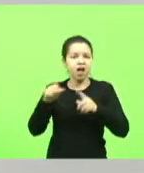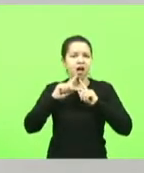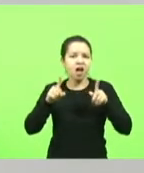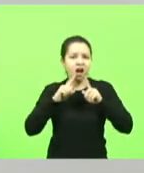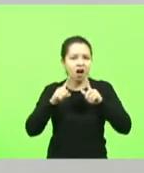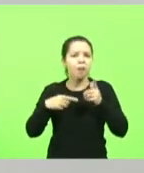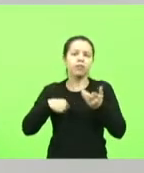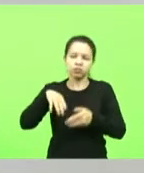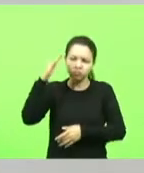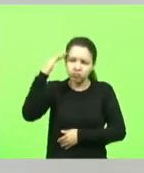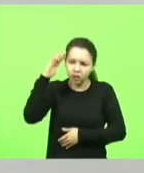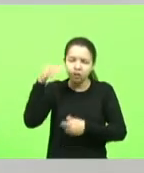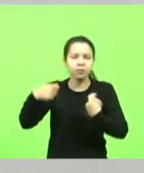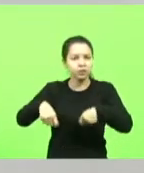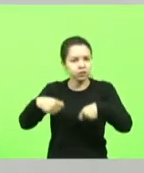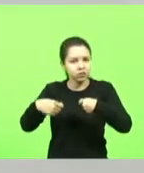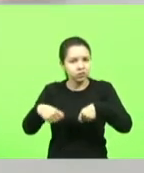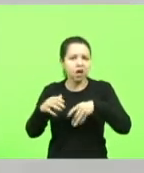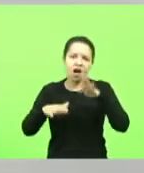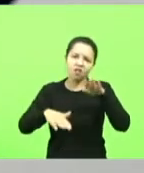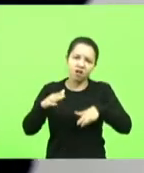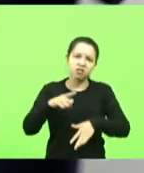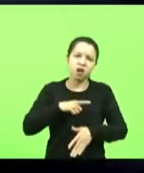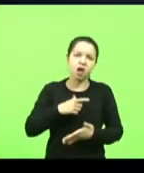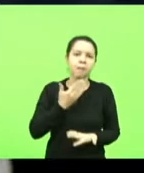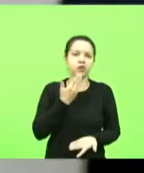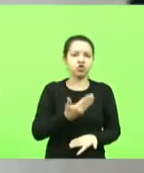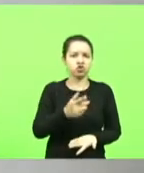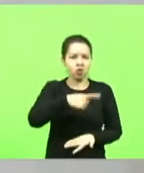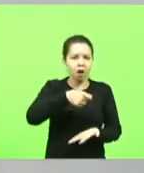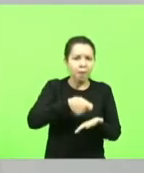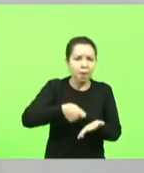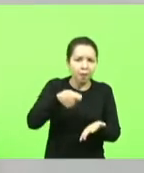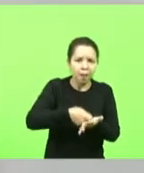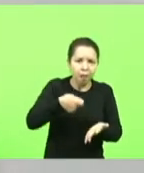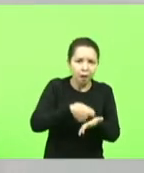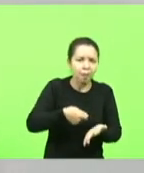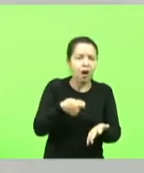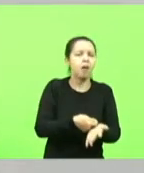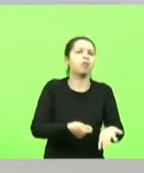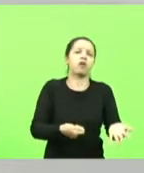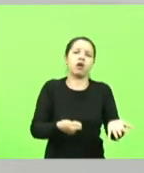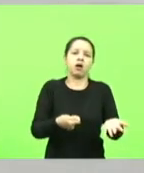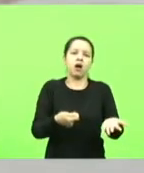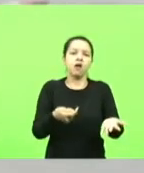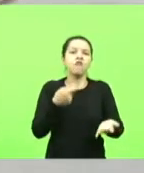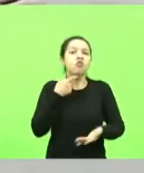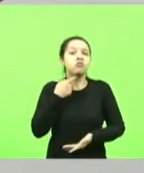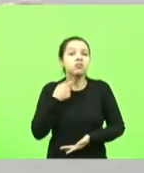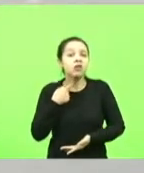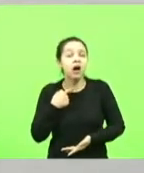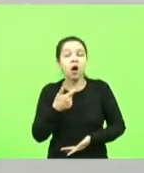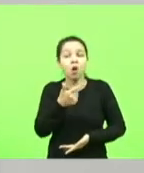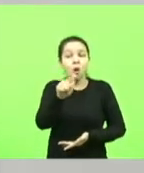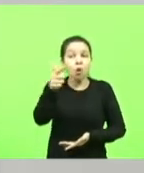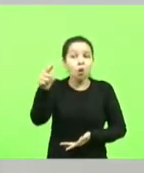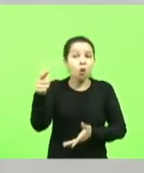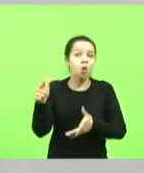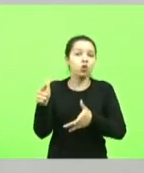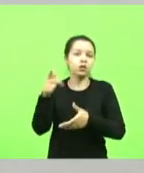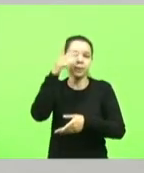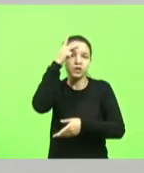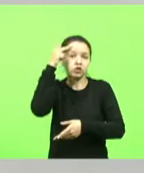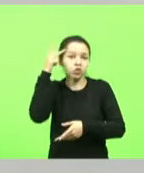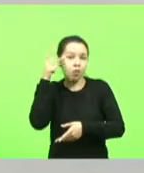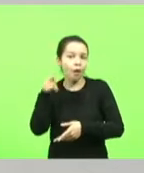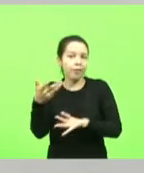a gente tem algum pedido que a gente está brigando que está lutando que por vontade de outras pessoas não sai